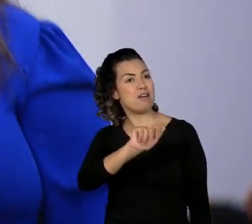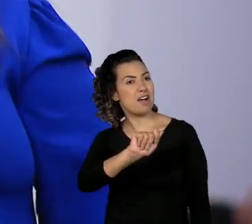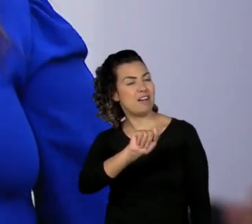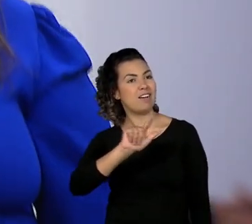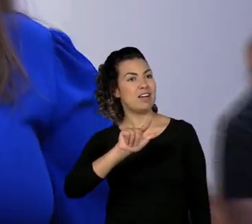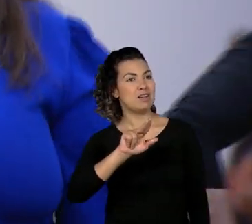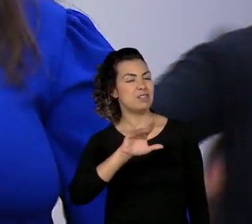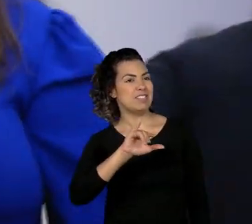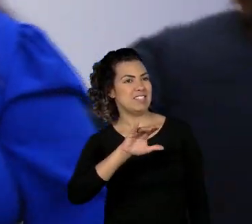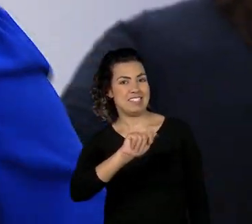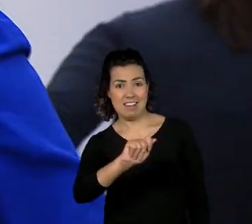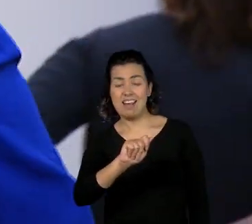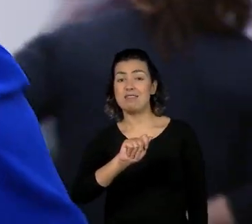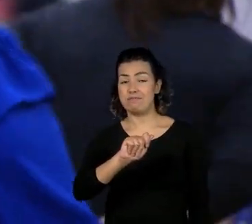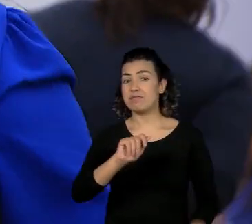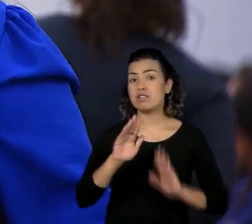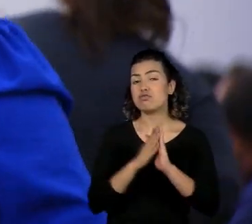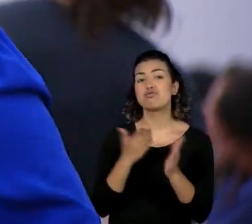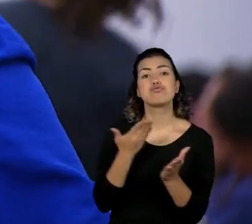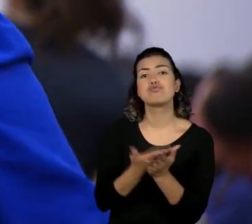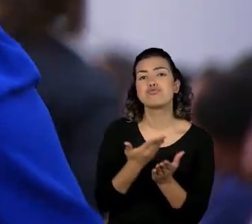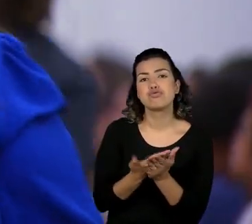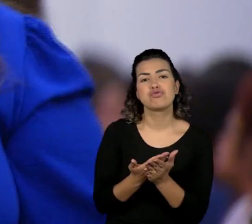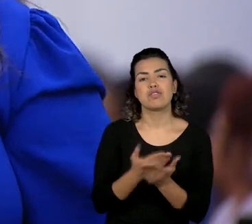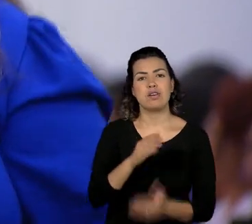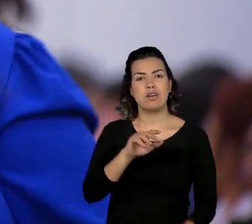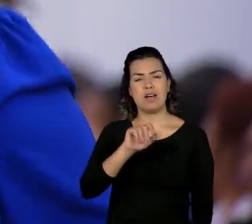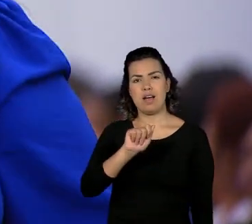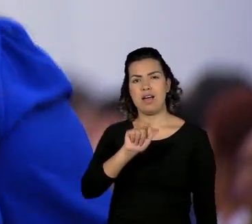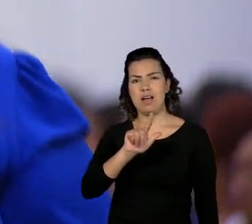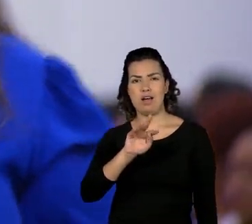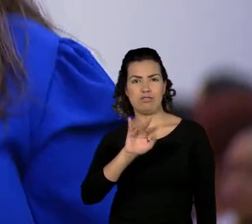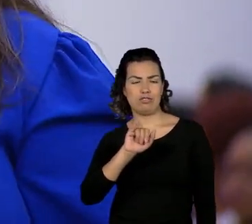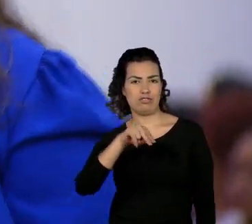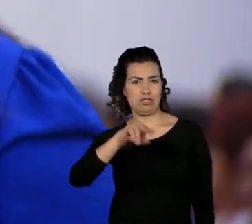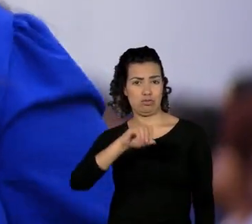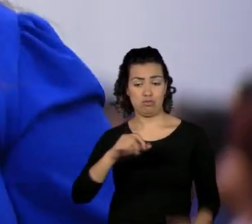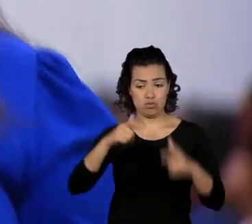indicada pela EMEF Altino Arantes, da Drei Piranga.